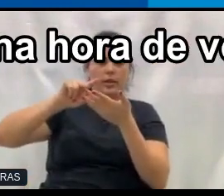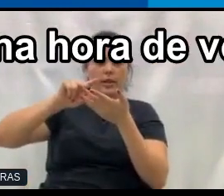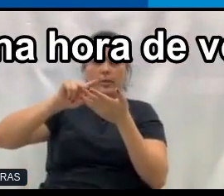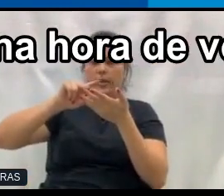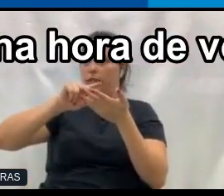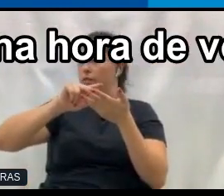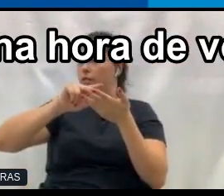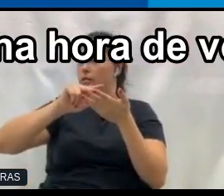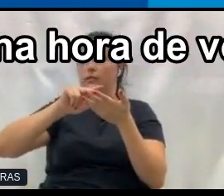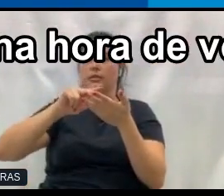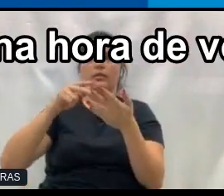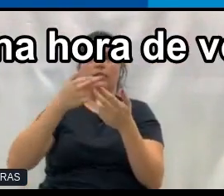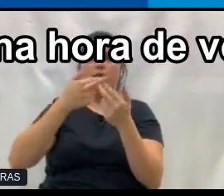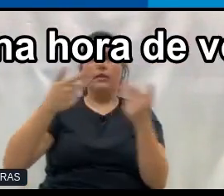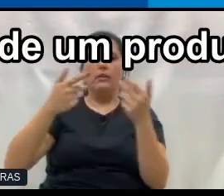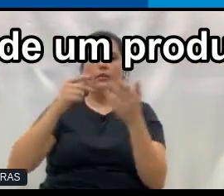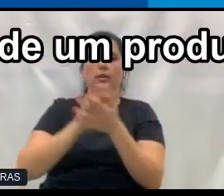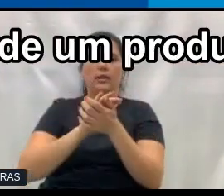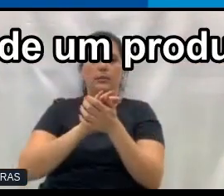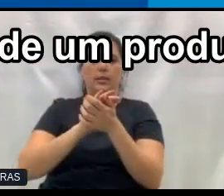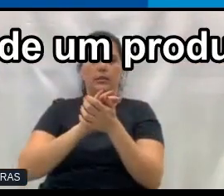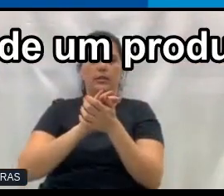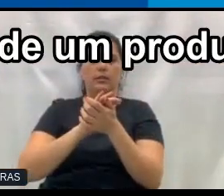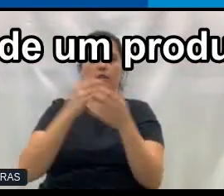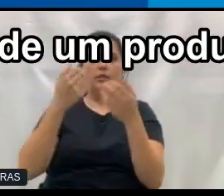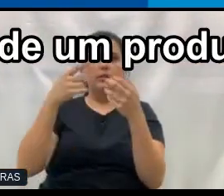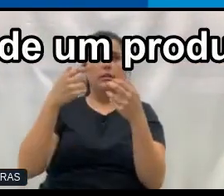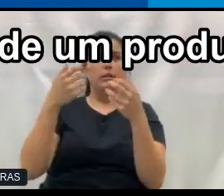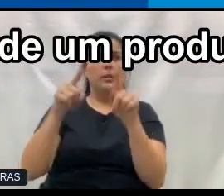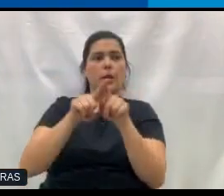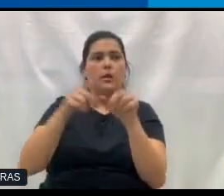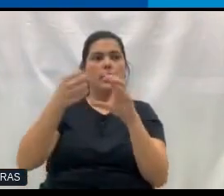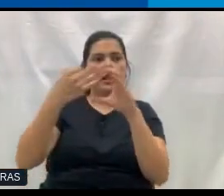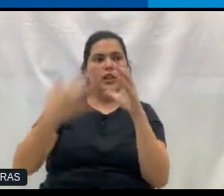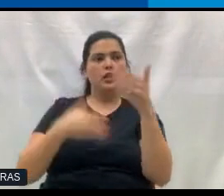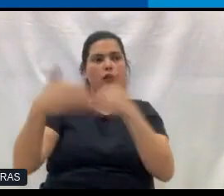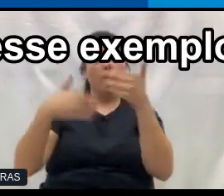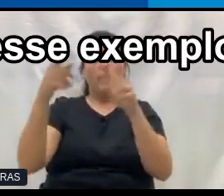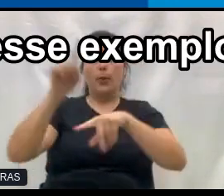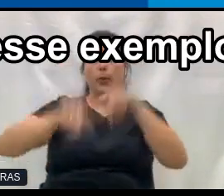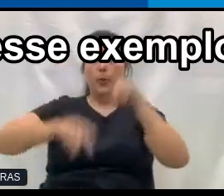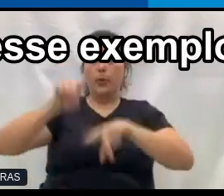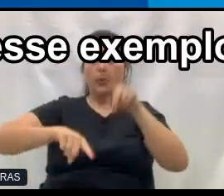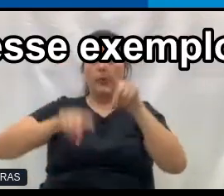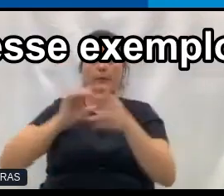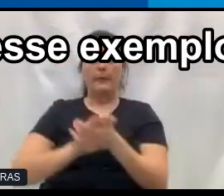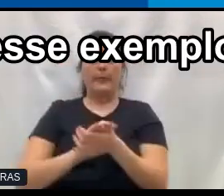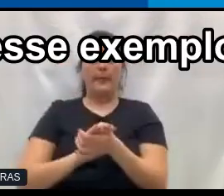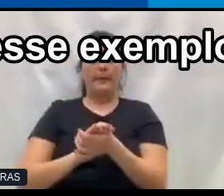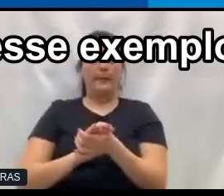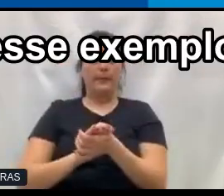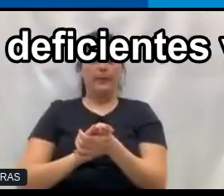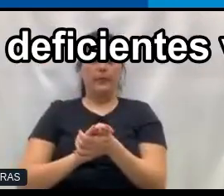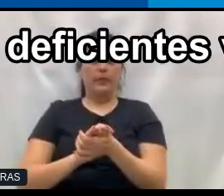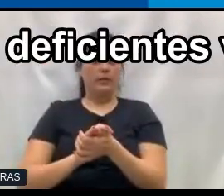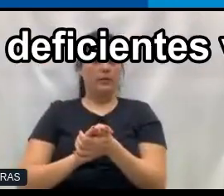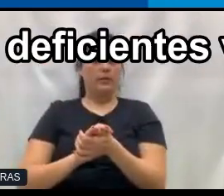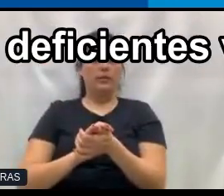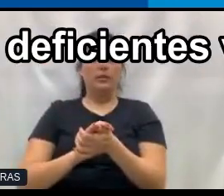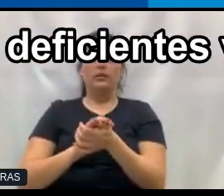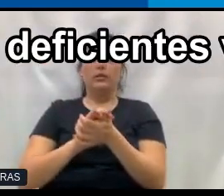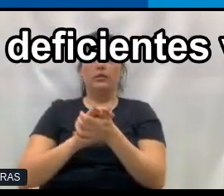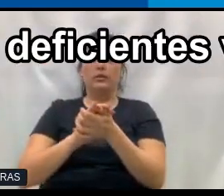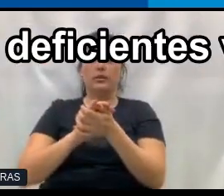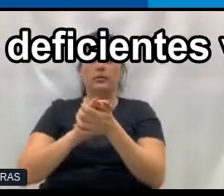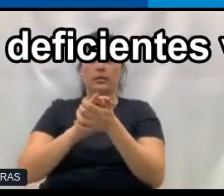individuais que não são consideradas na hora de você fazer o desenvolvimento de um produto. Eu gosto de trazer esse exemplo, por que pessoas que são